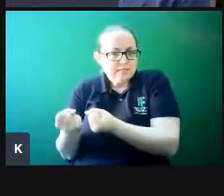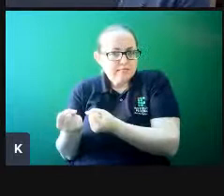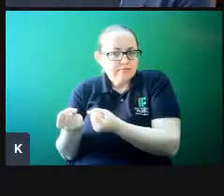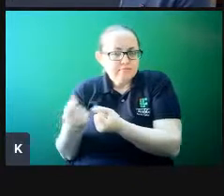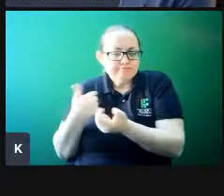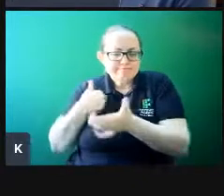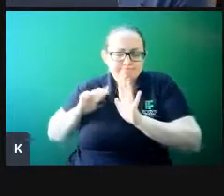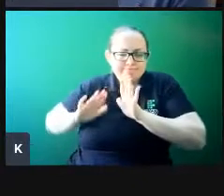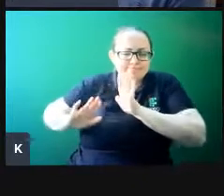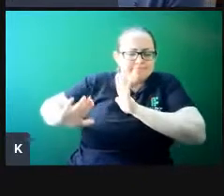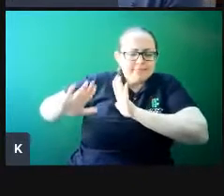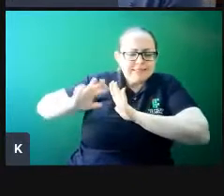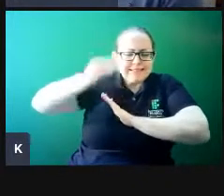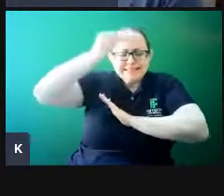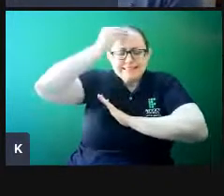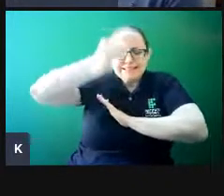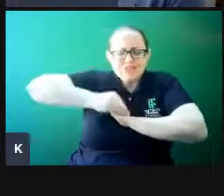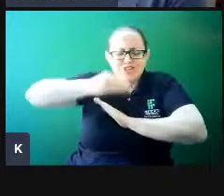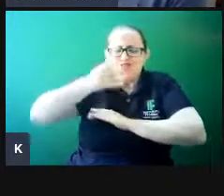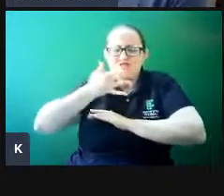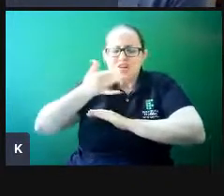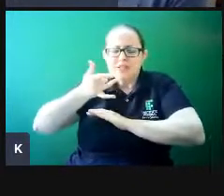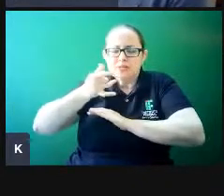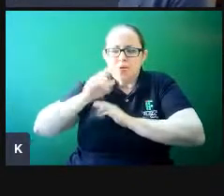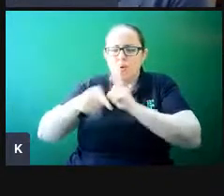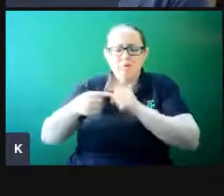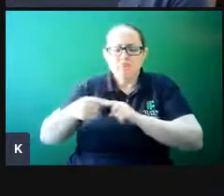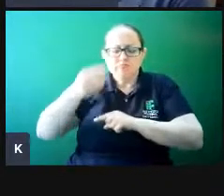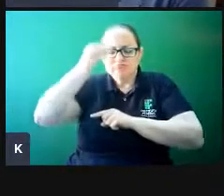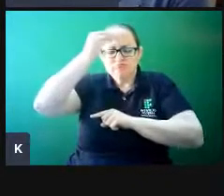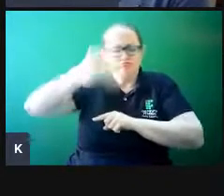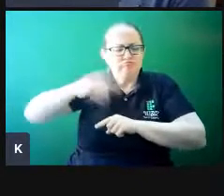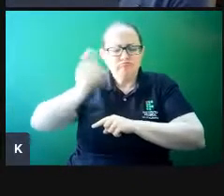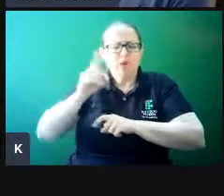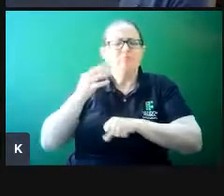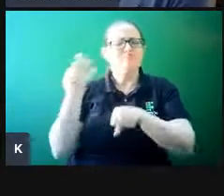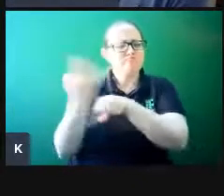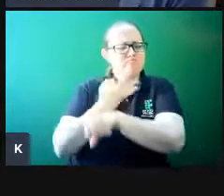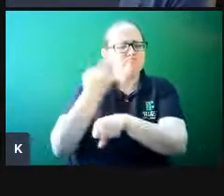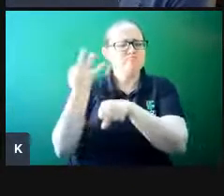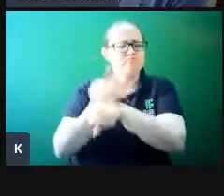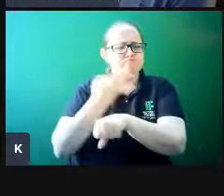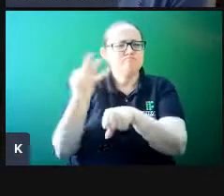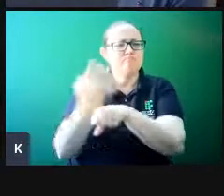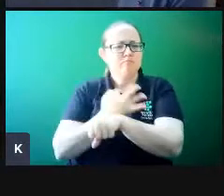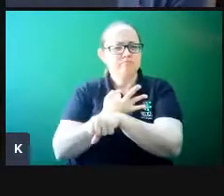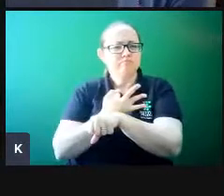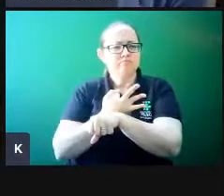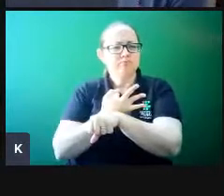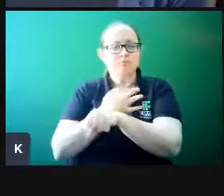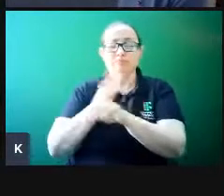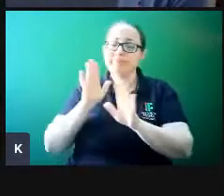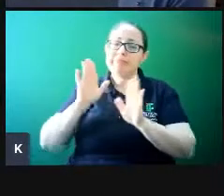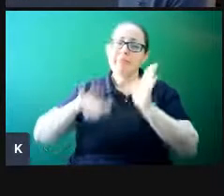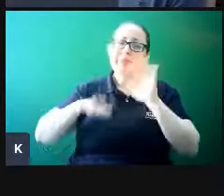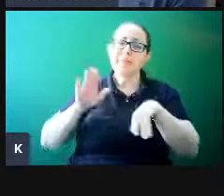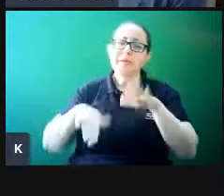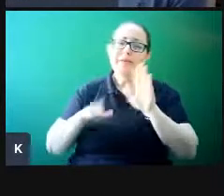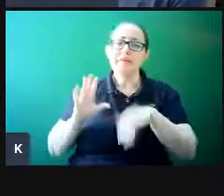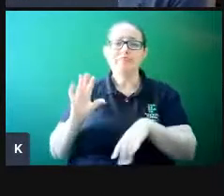desiste facilmente ou persiste na dificuldade? É claro que depende muito da situação, são